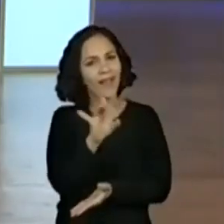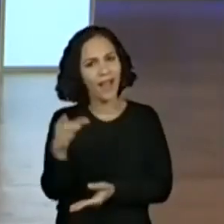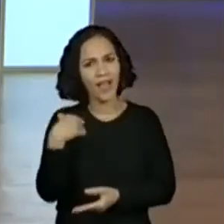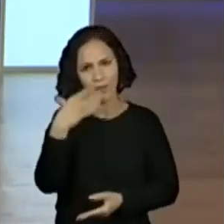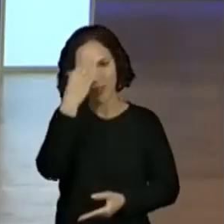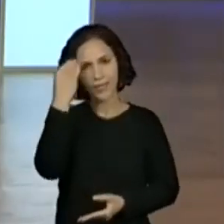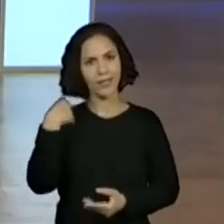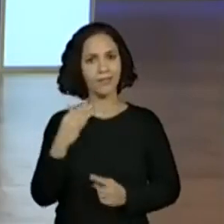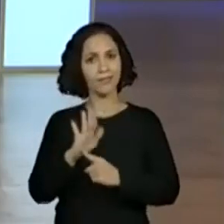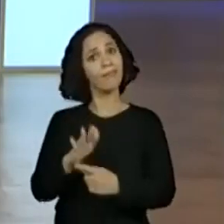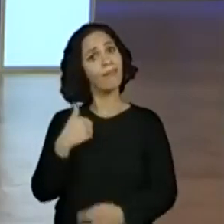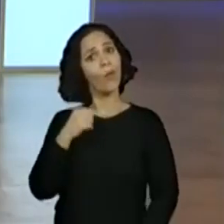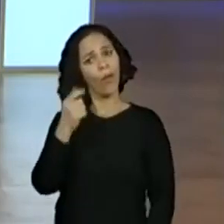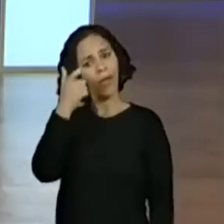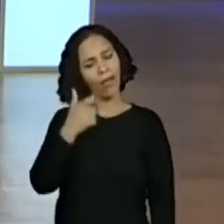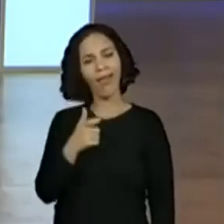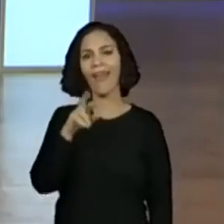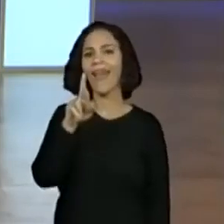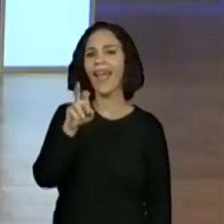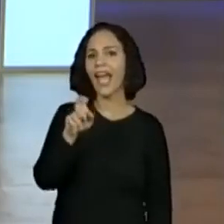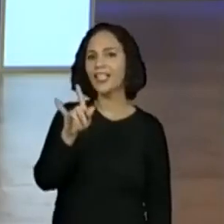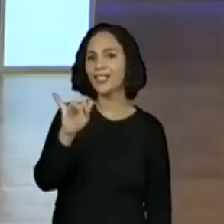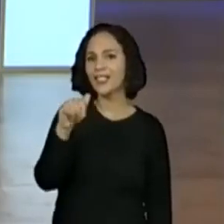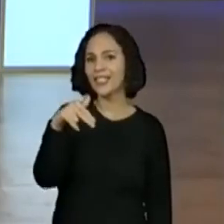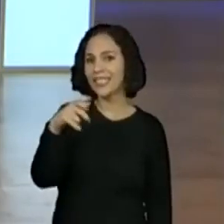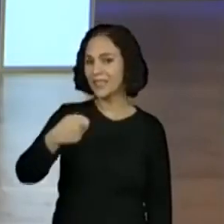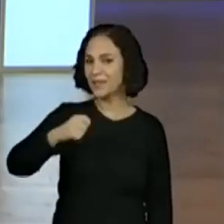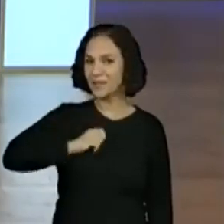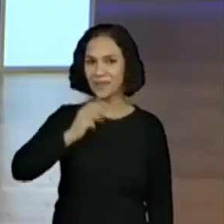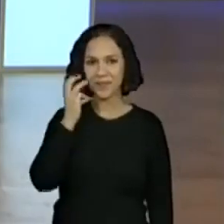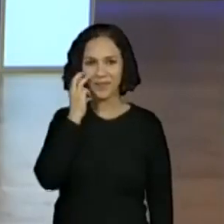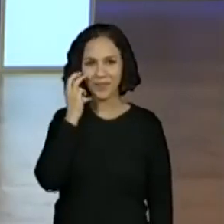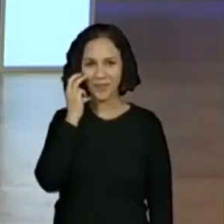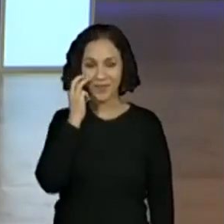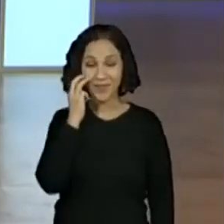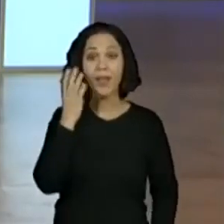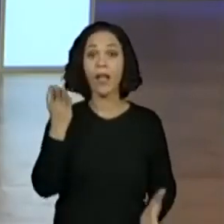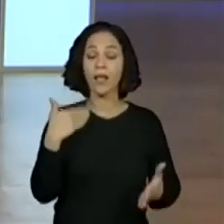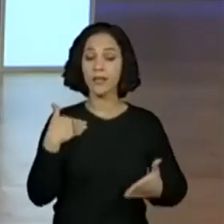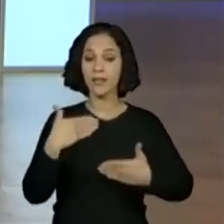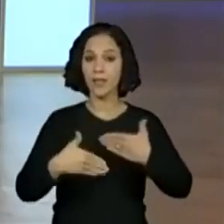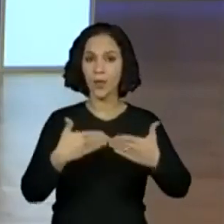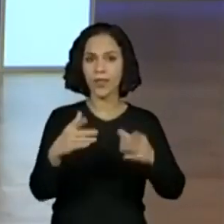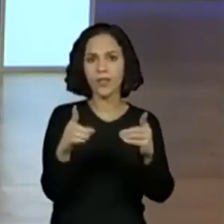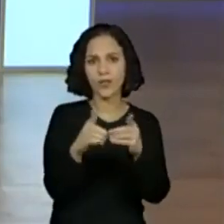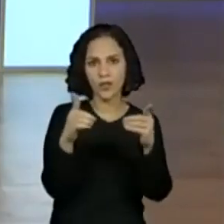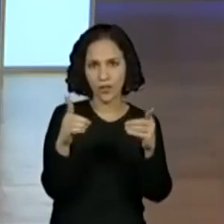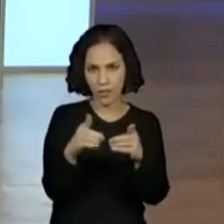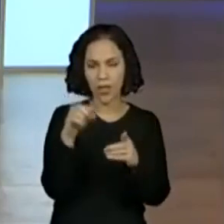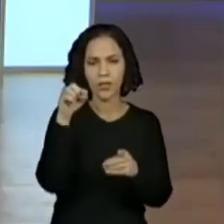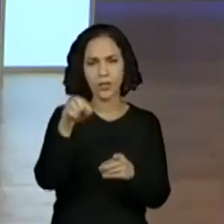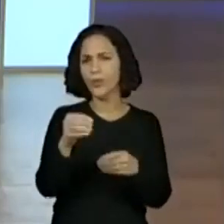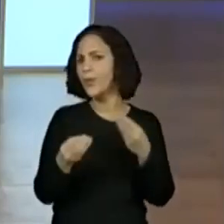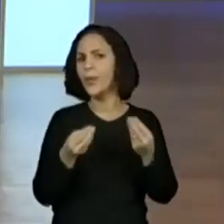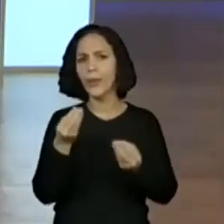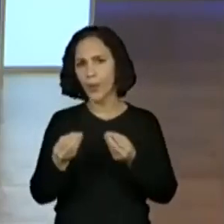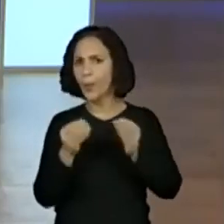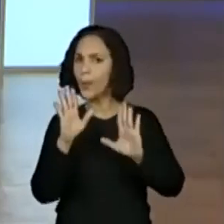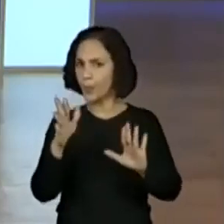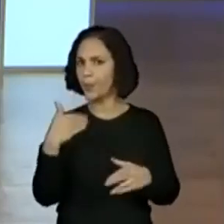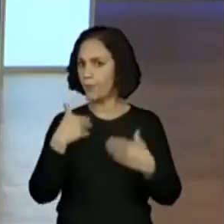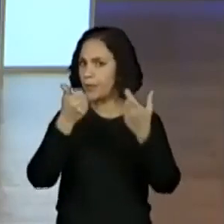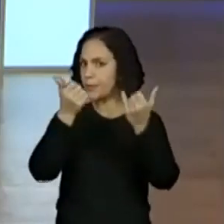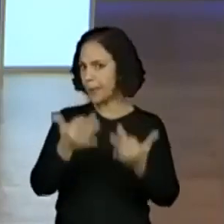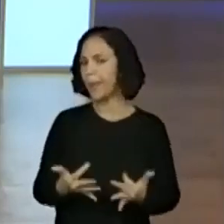esqueci de me apresentar, né? Eu sou a professora Regiane e a nossa sequência, ela funcionará da seguinte